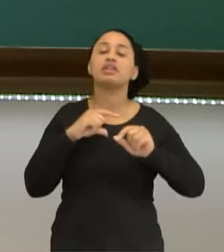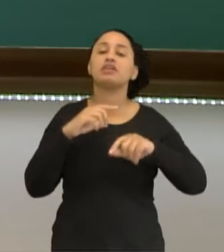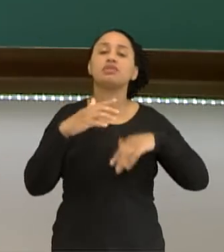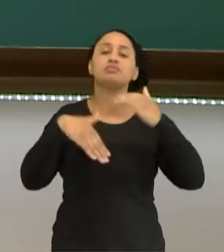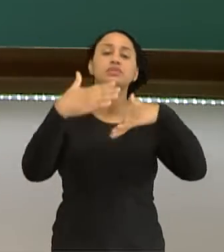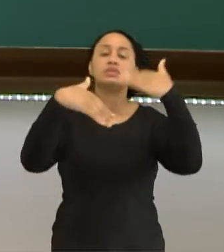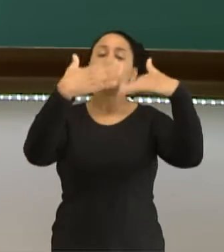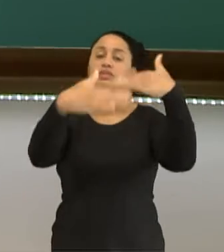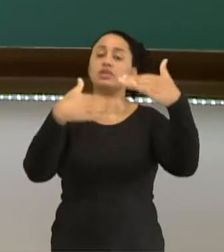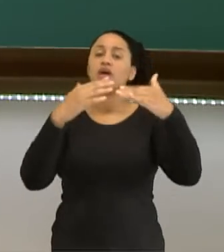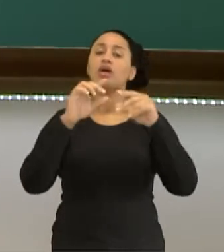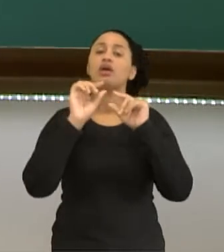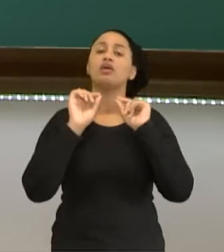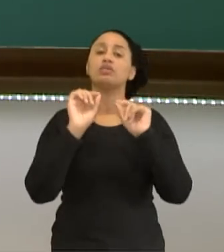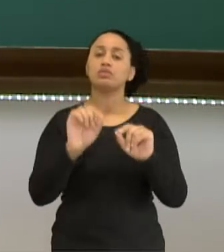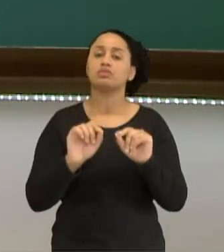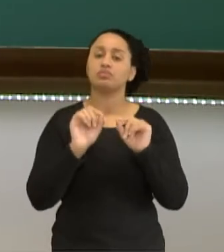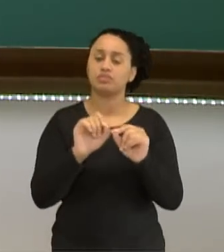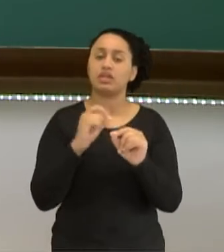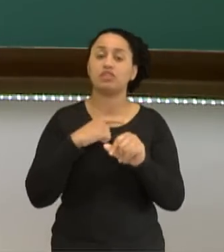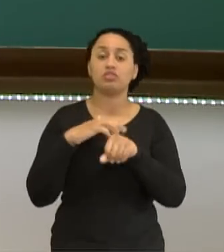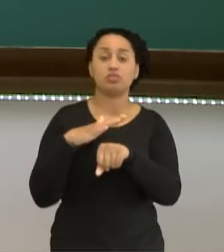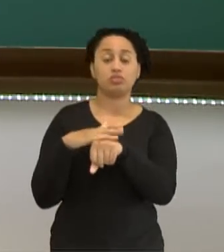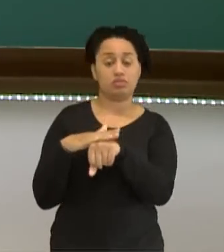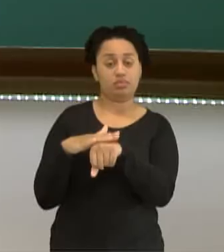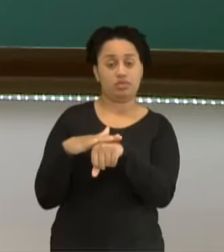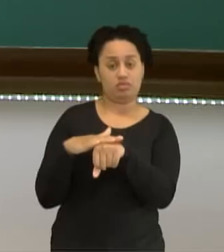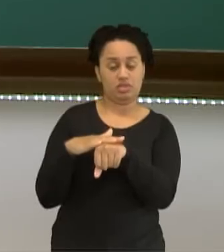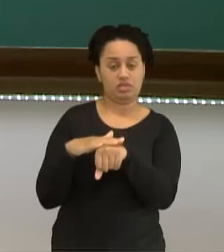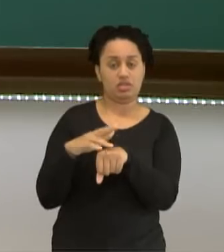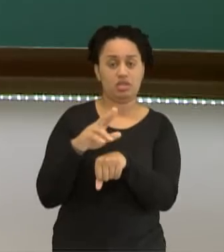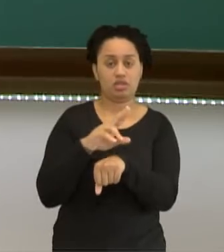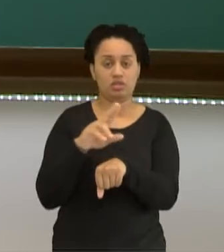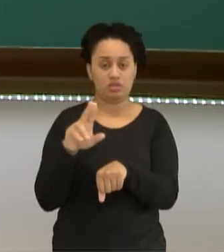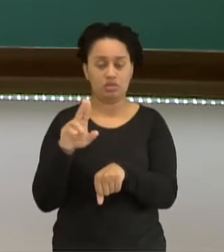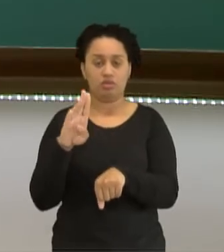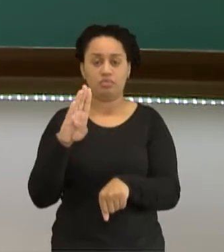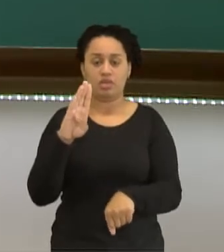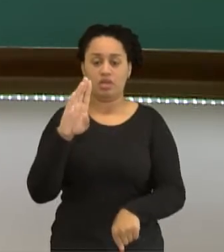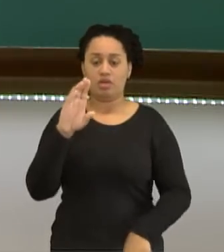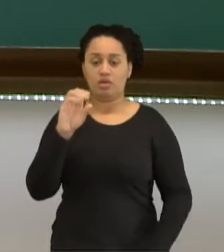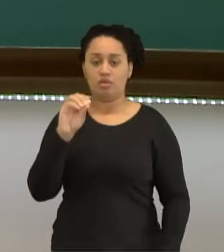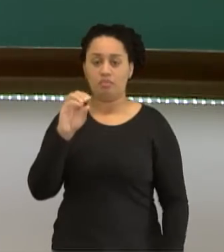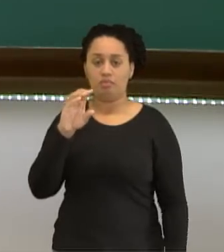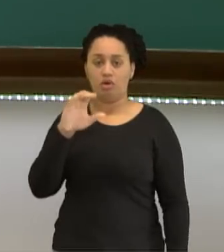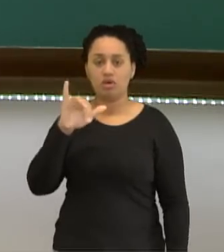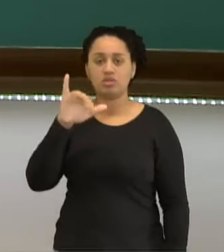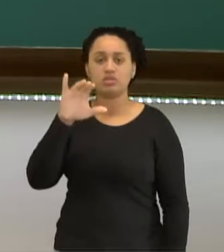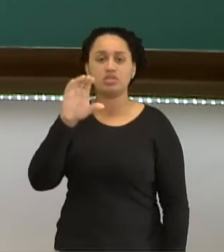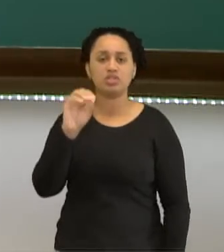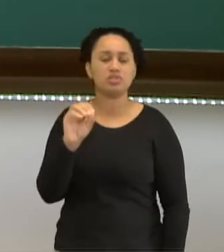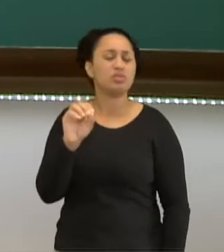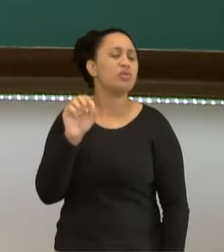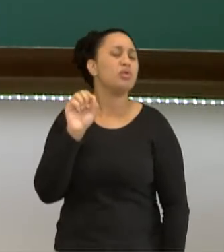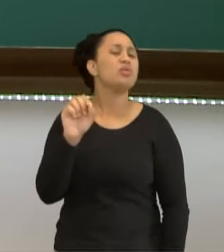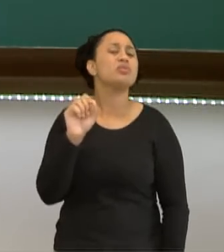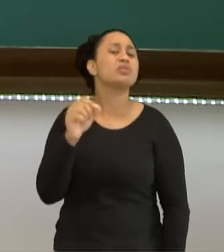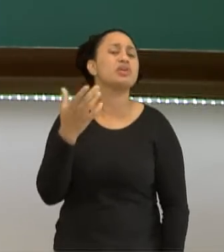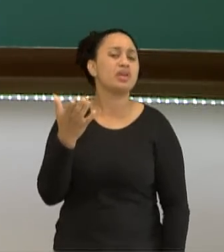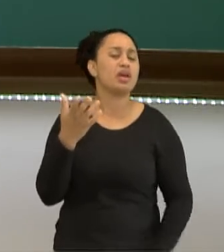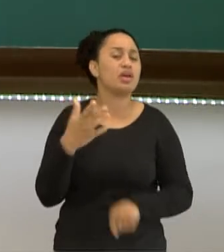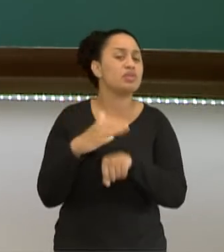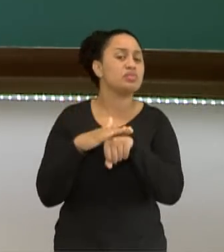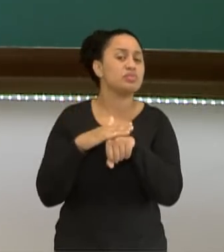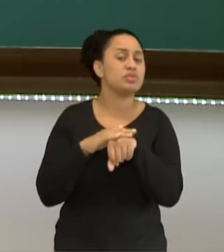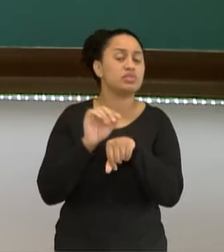muito grande de uma doença chamada bócio. O que é o bócio? O bócio caracterizava-se